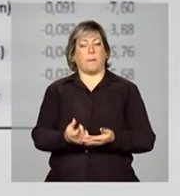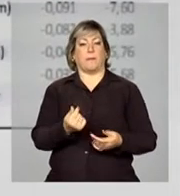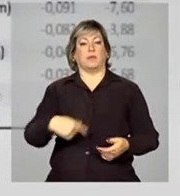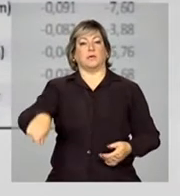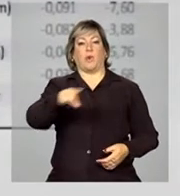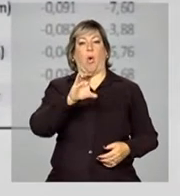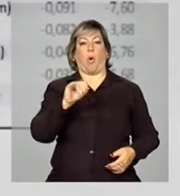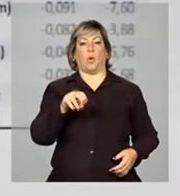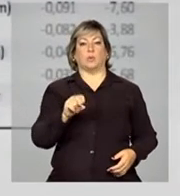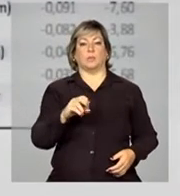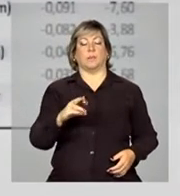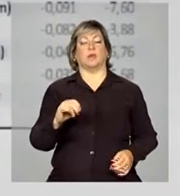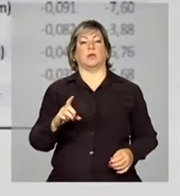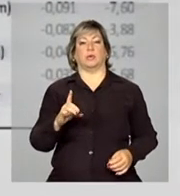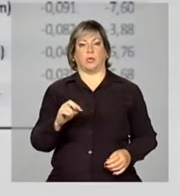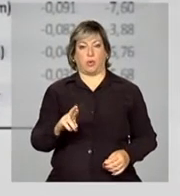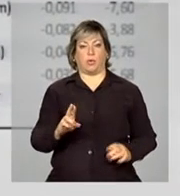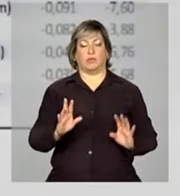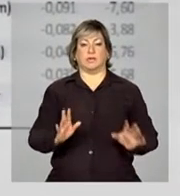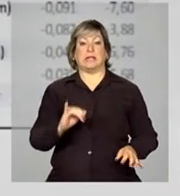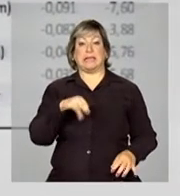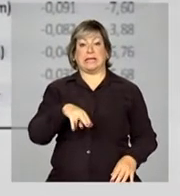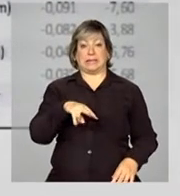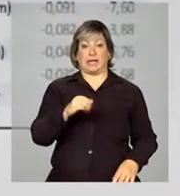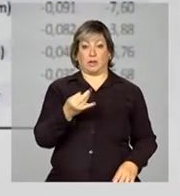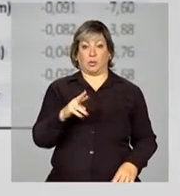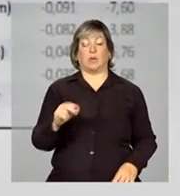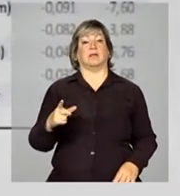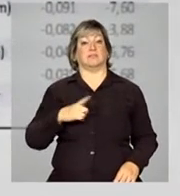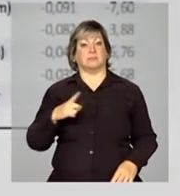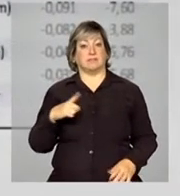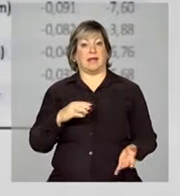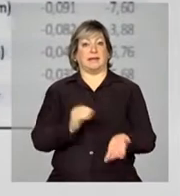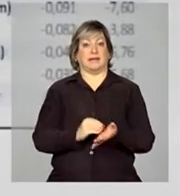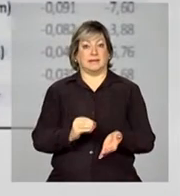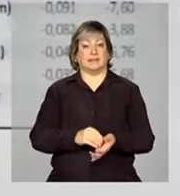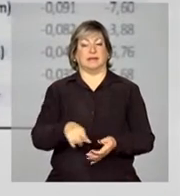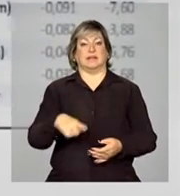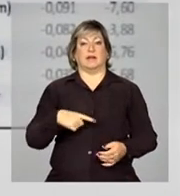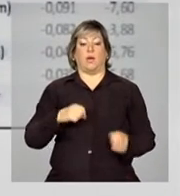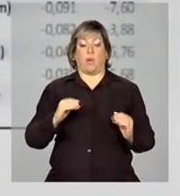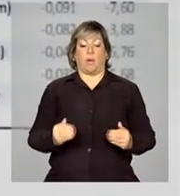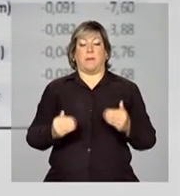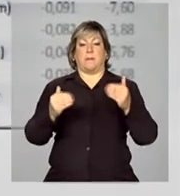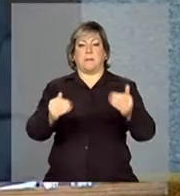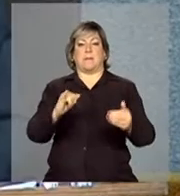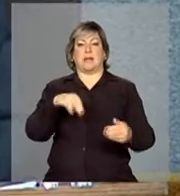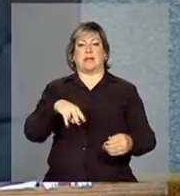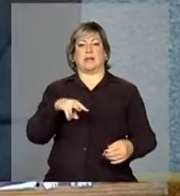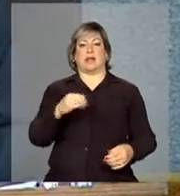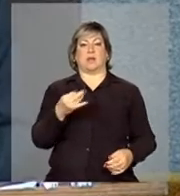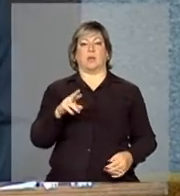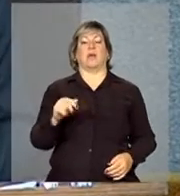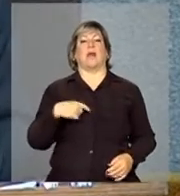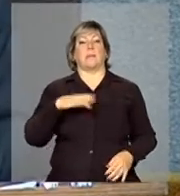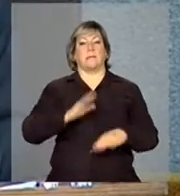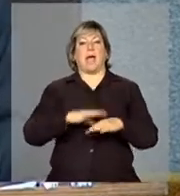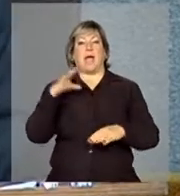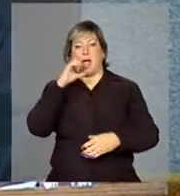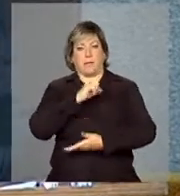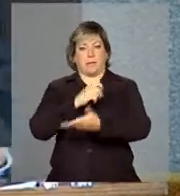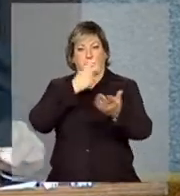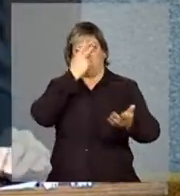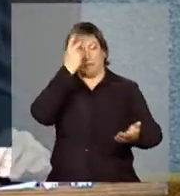consumidor. Os produtos in natura ainda estão pressionando, sendo que o repasse do produto in natura é mais rápido para o consumidor.